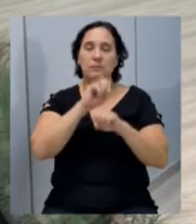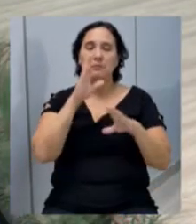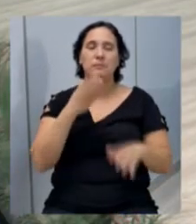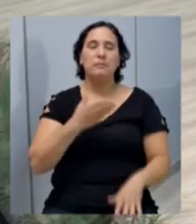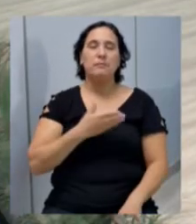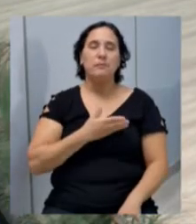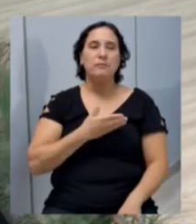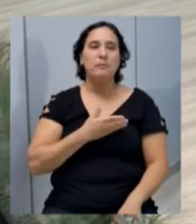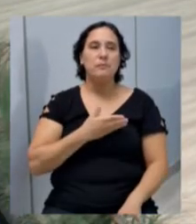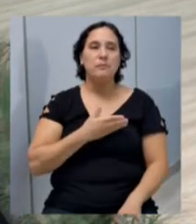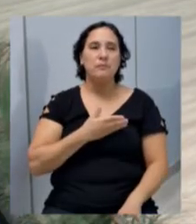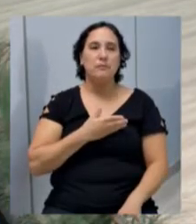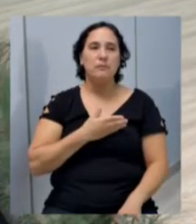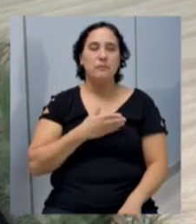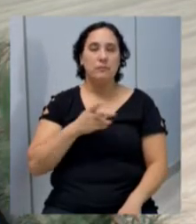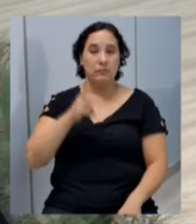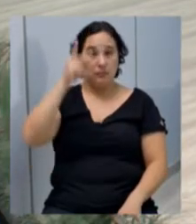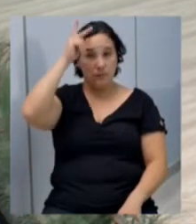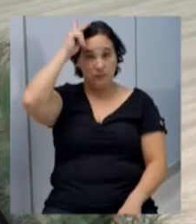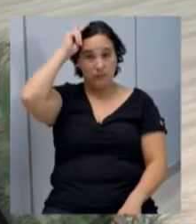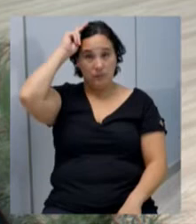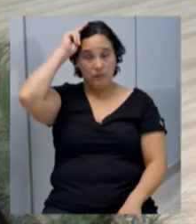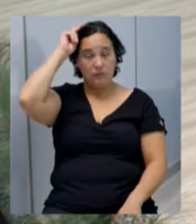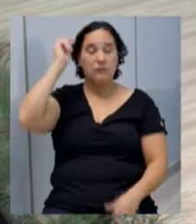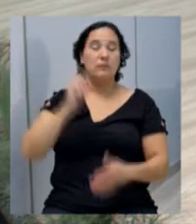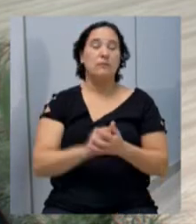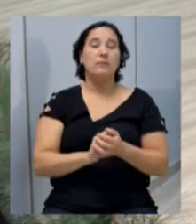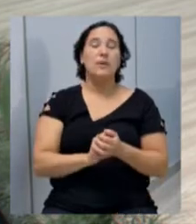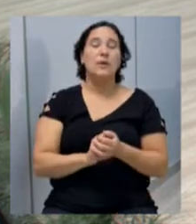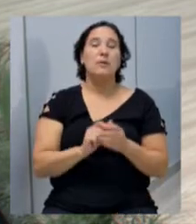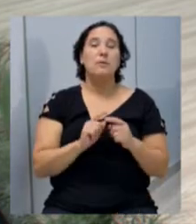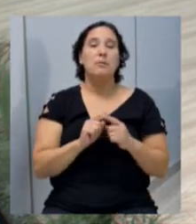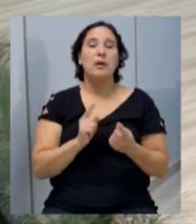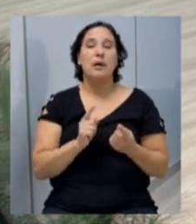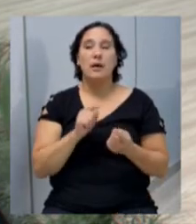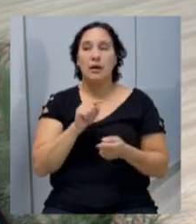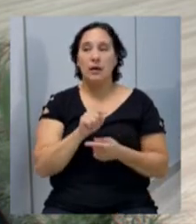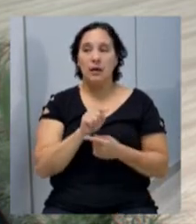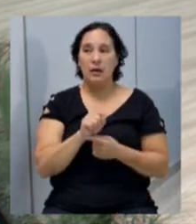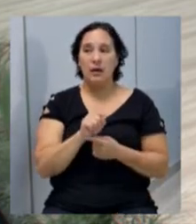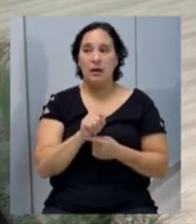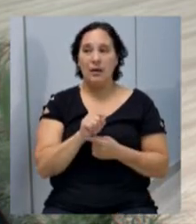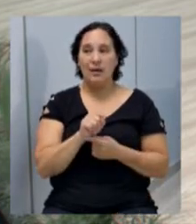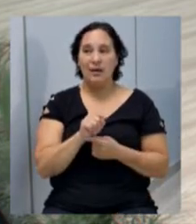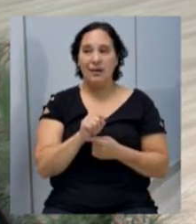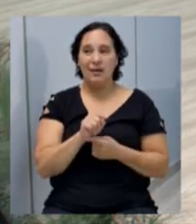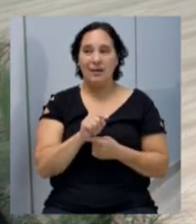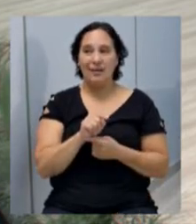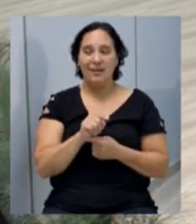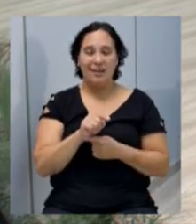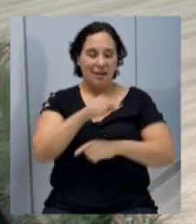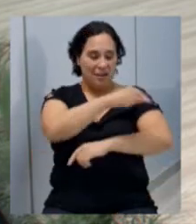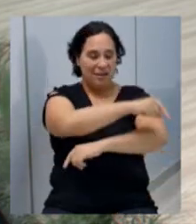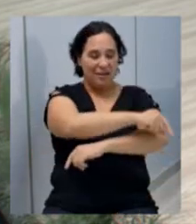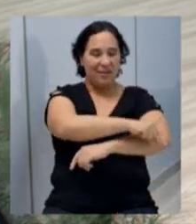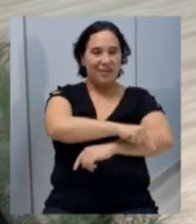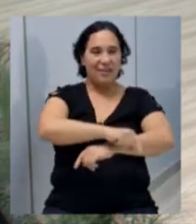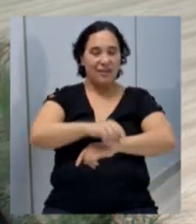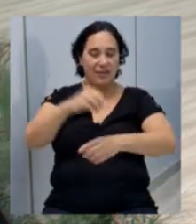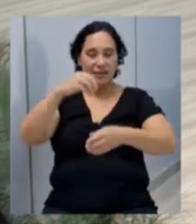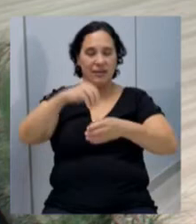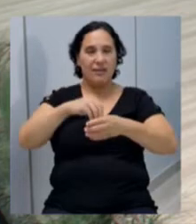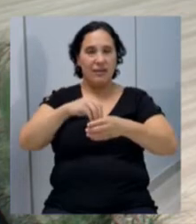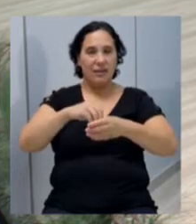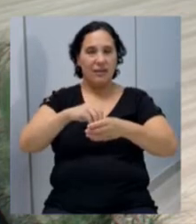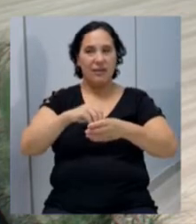colega Wilson Piccoli, o detalhe é o seguinte, essa via marginal, ela está dentro da